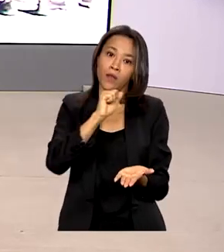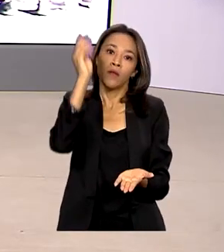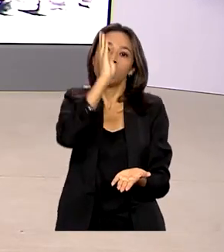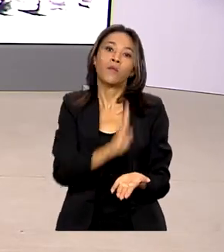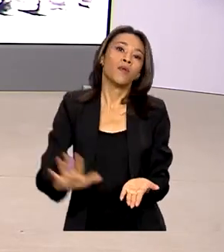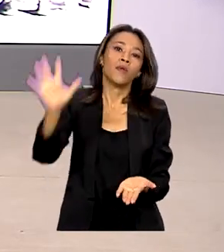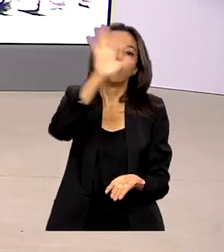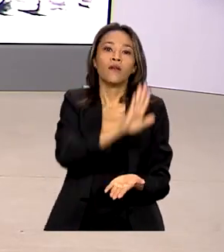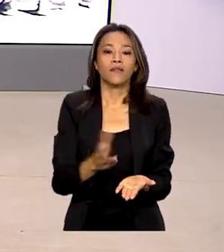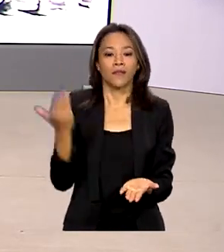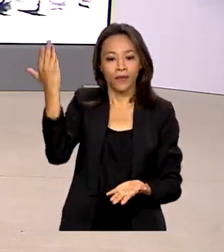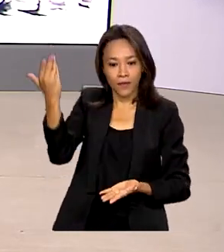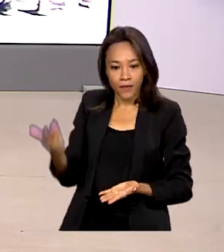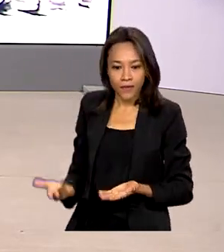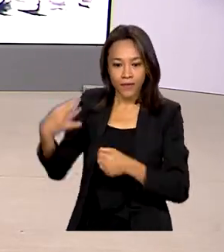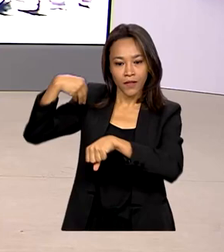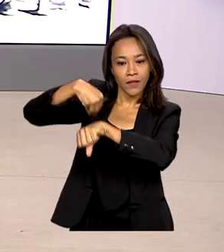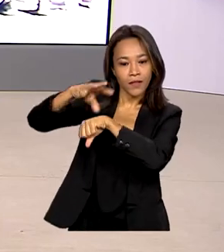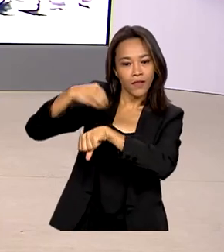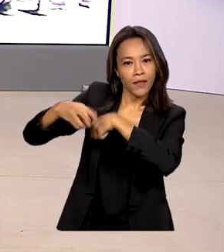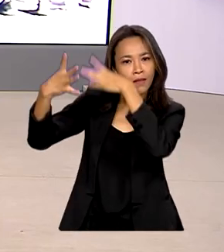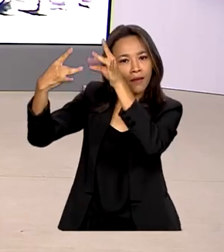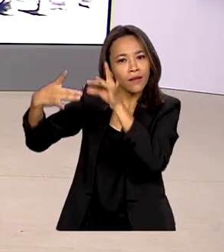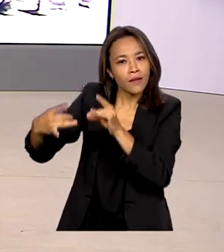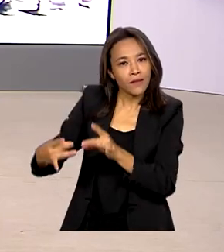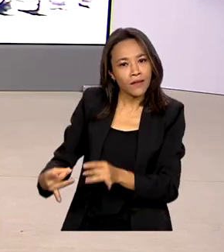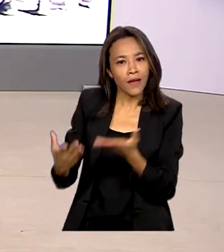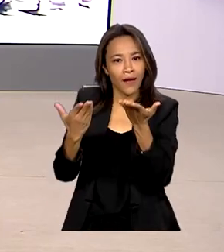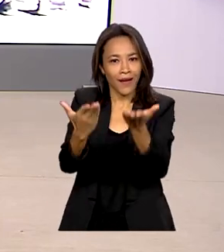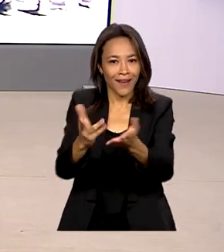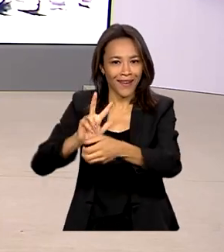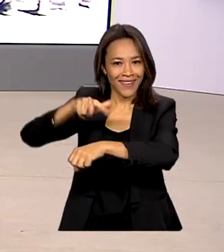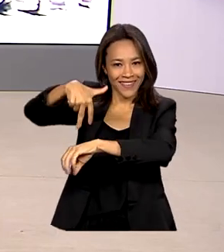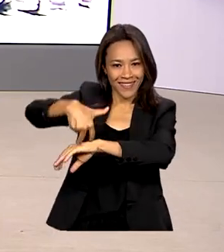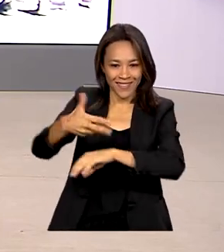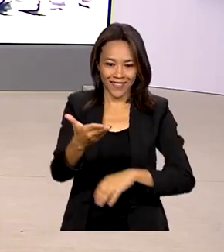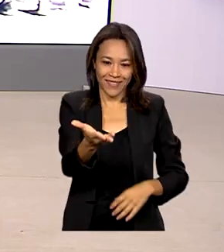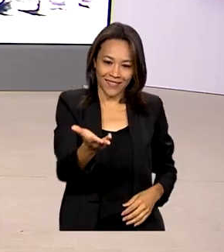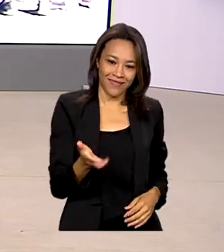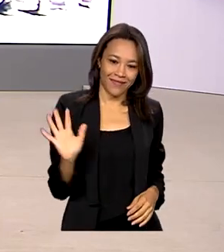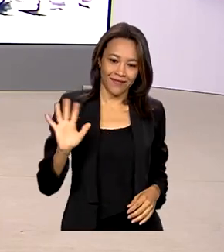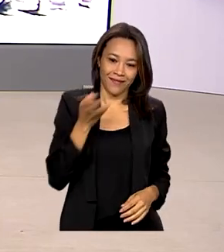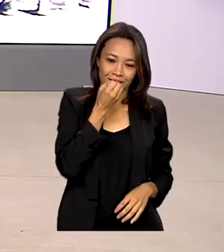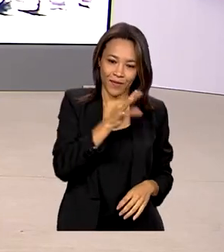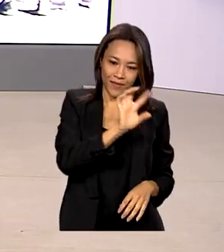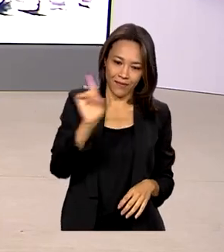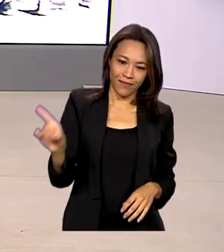O repórter Glauco de Queiroz tem os detalhes ao vivo pra gente. Bom dia, Glauco!